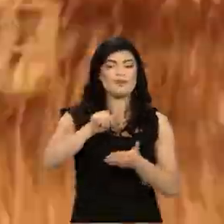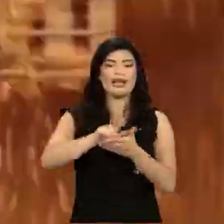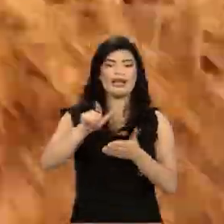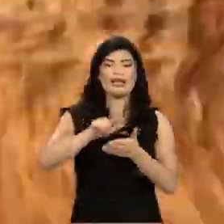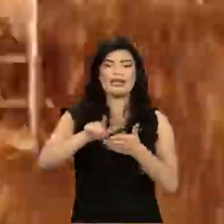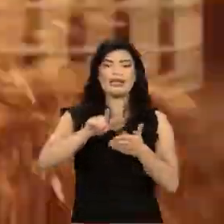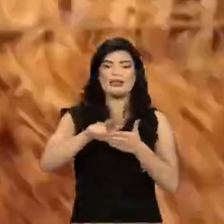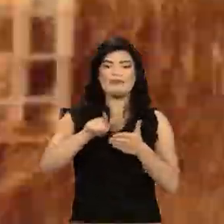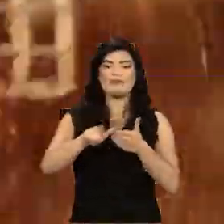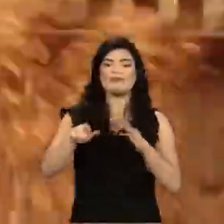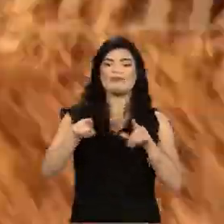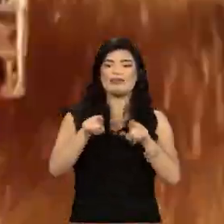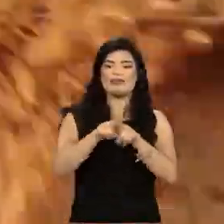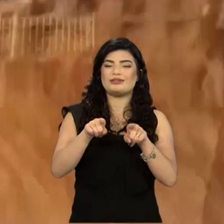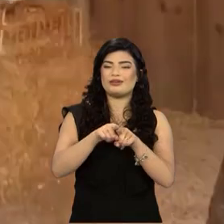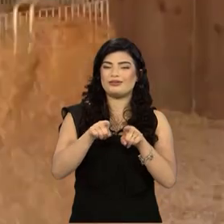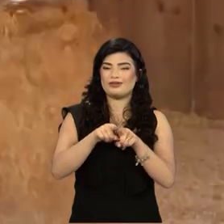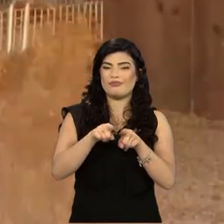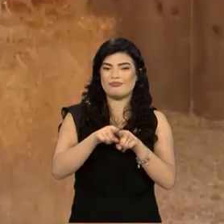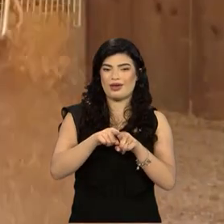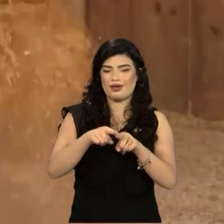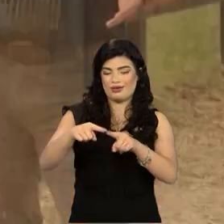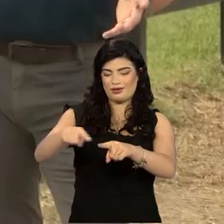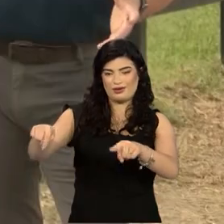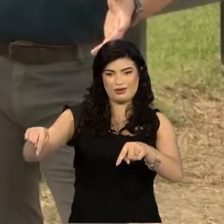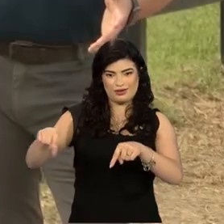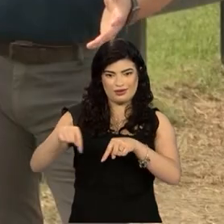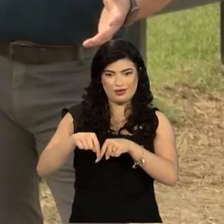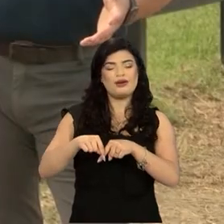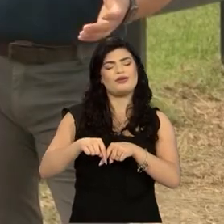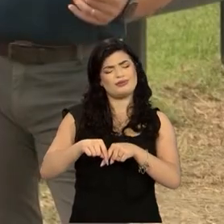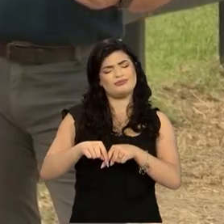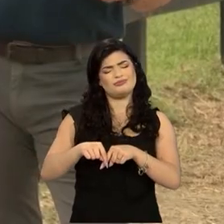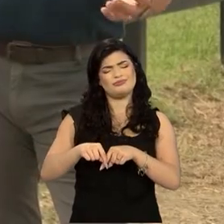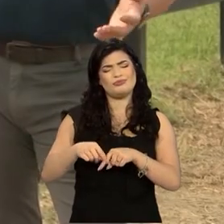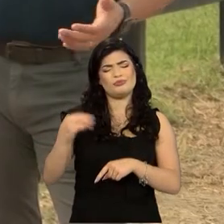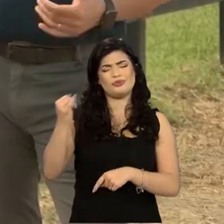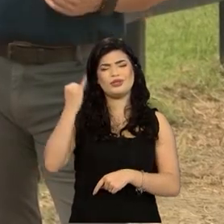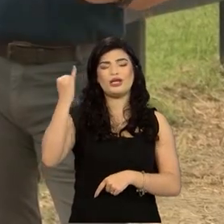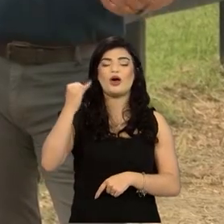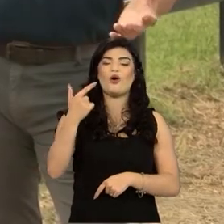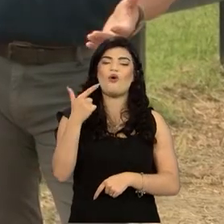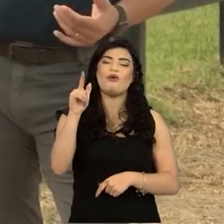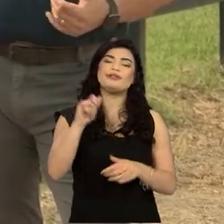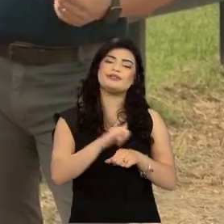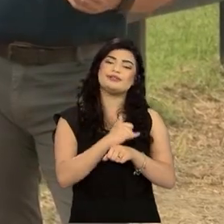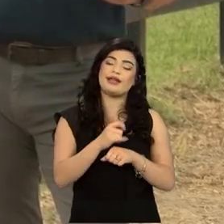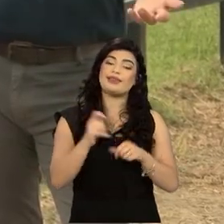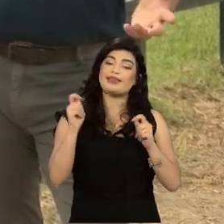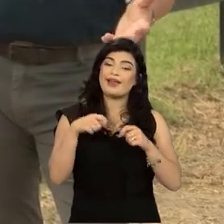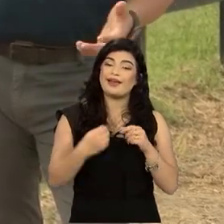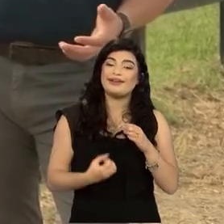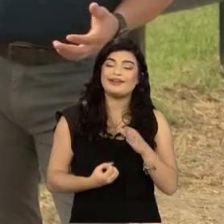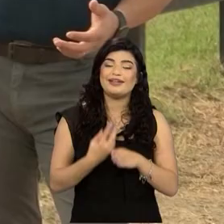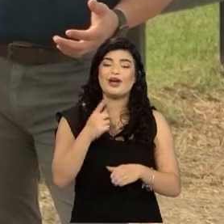das baias é de lei. E depois também você tem algumas estratégias que você pode usar.